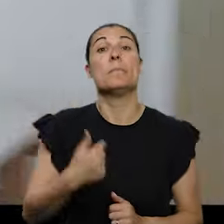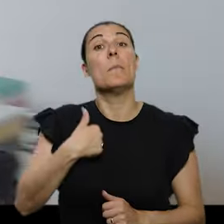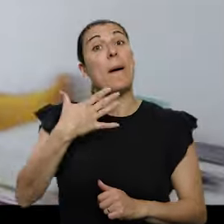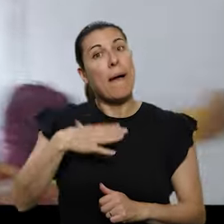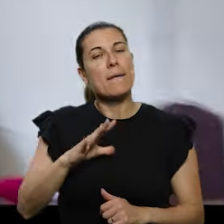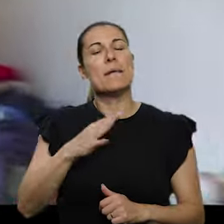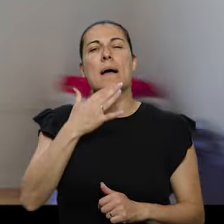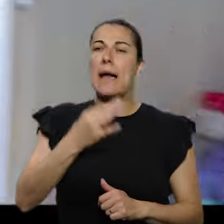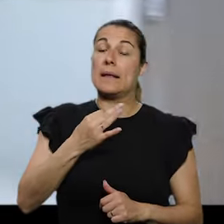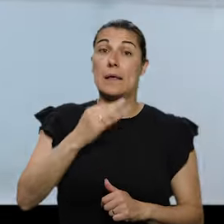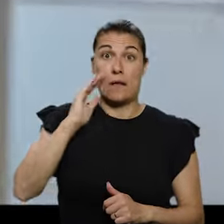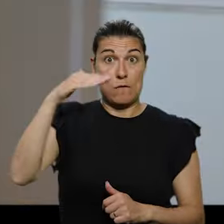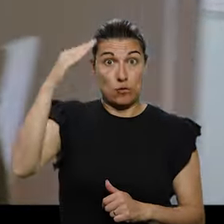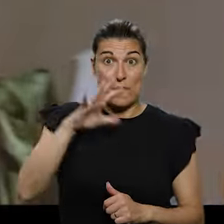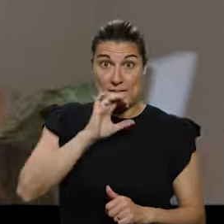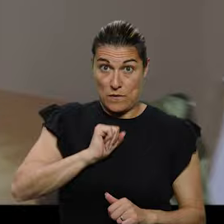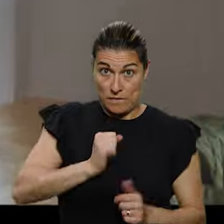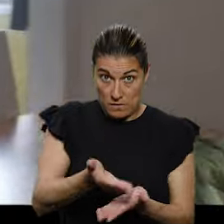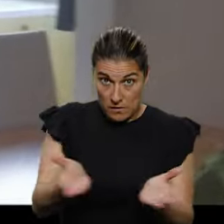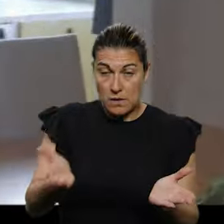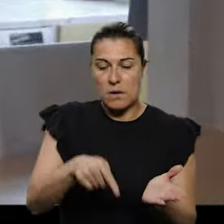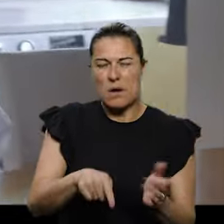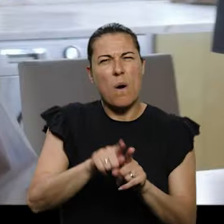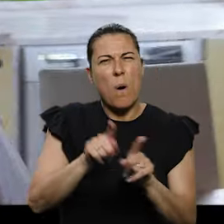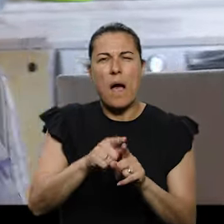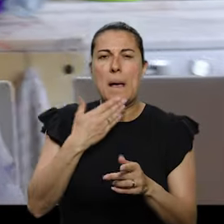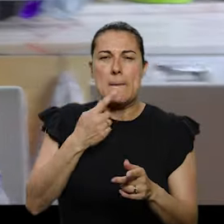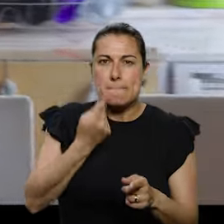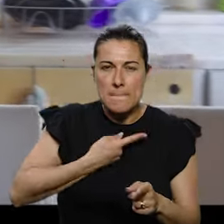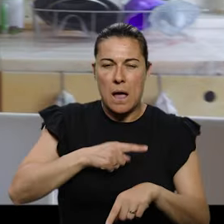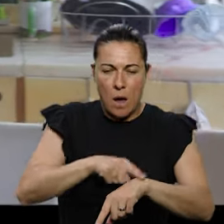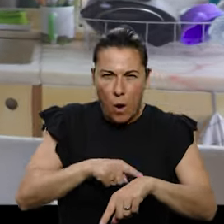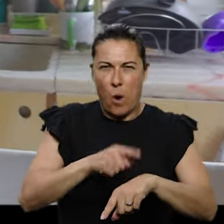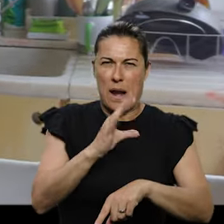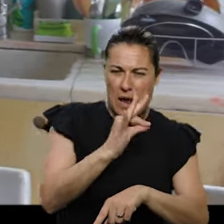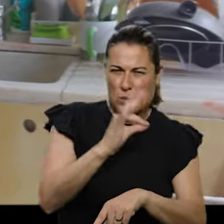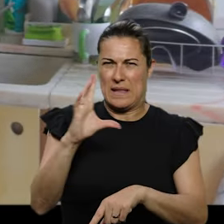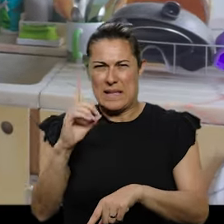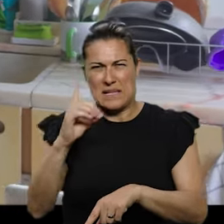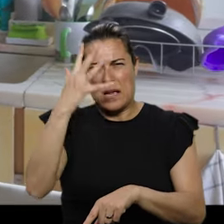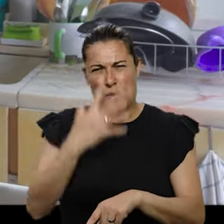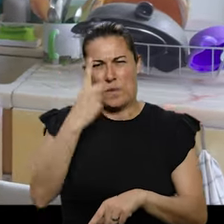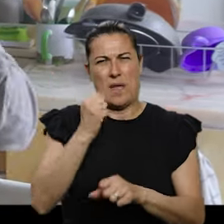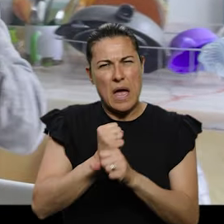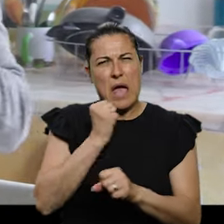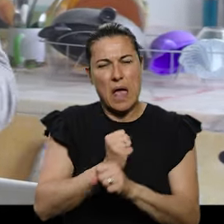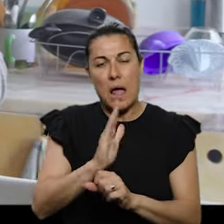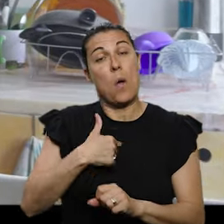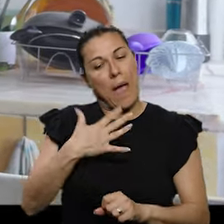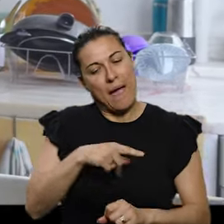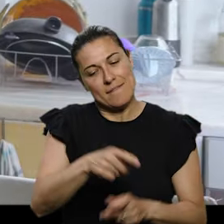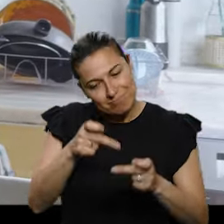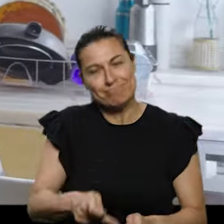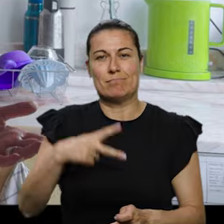Gostaria de acreditar que o futuro dos meus filhos não vai ser esta loucura de ter de trabalhar 14 a 16 horas por dia.